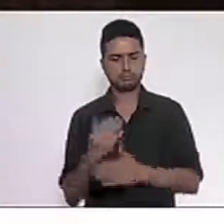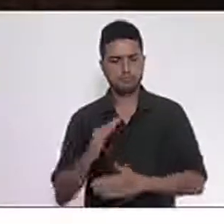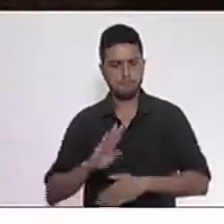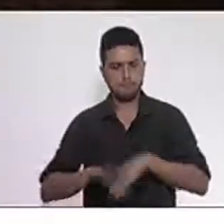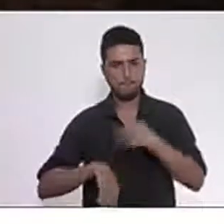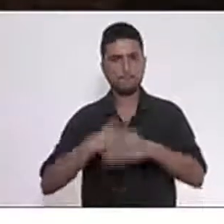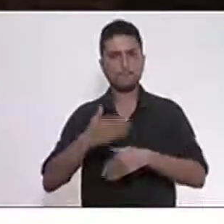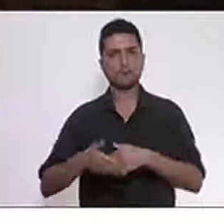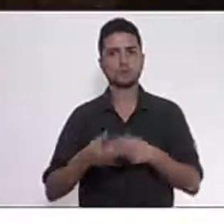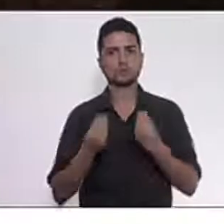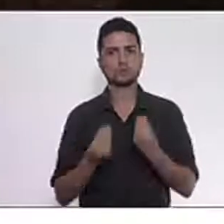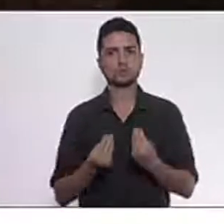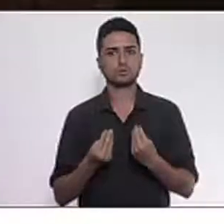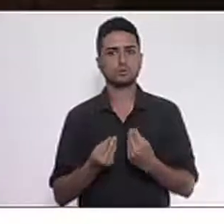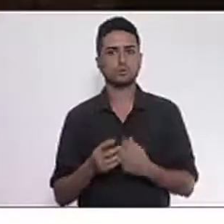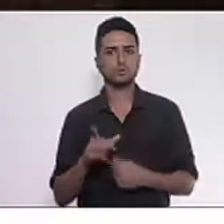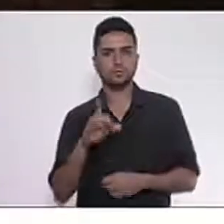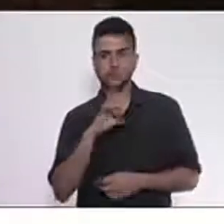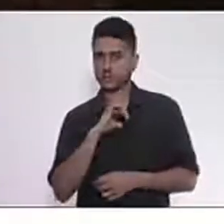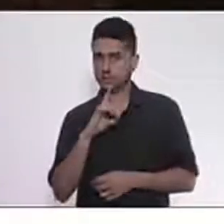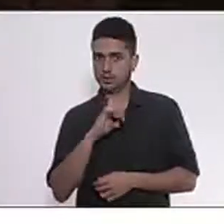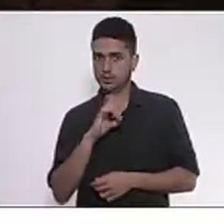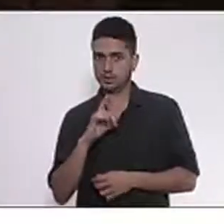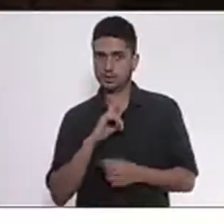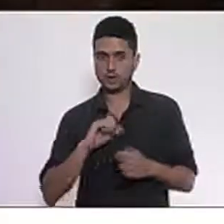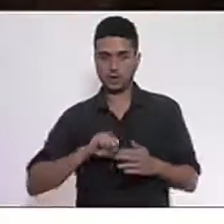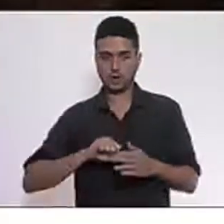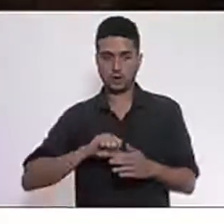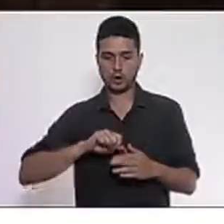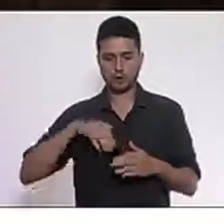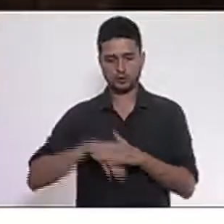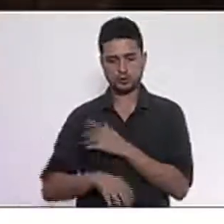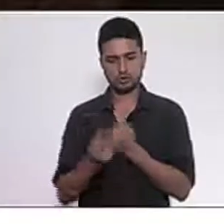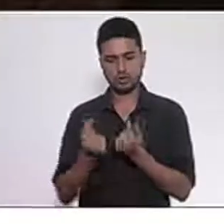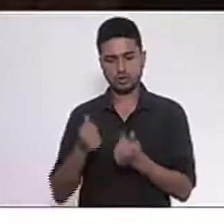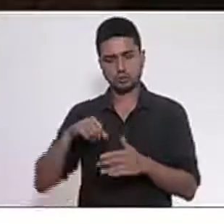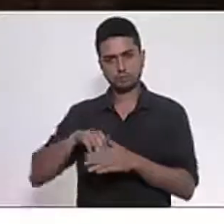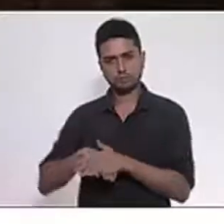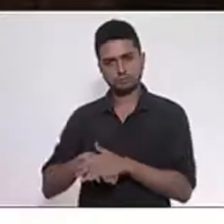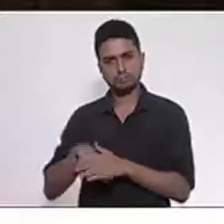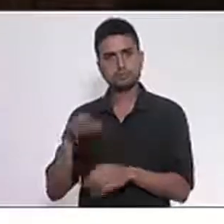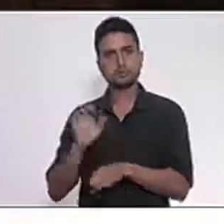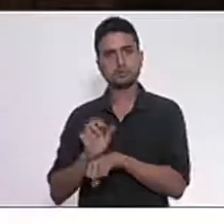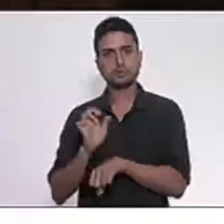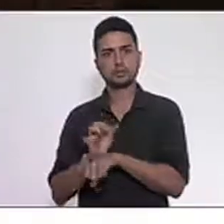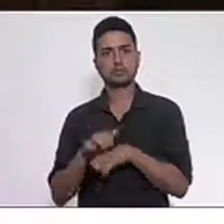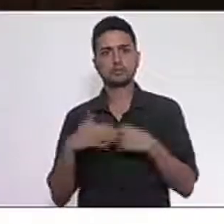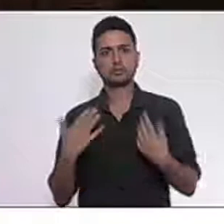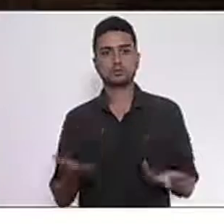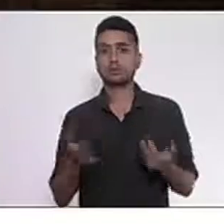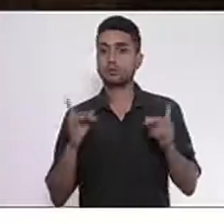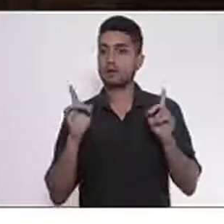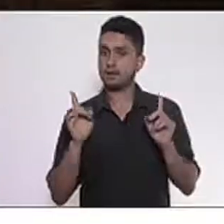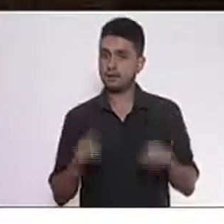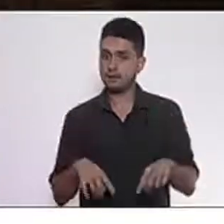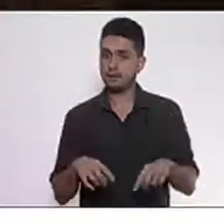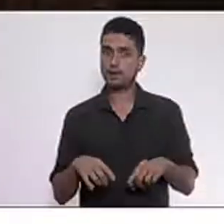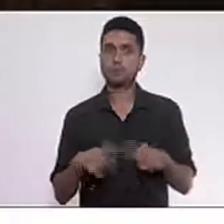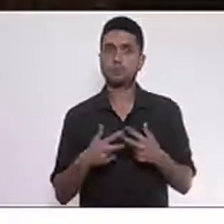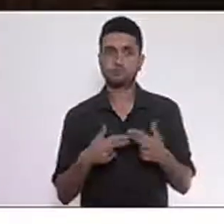premissa inicial, virá para os cofres de cada estado. Então, essa é uma questão central.